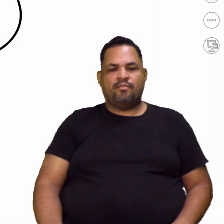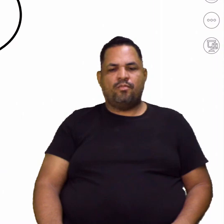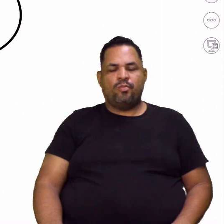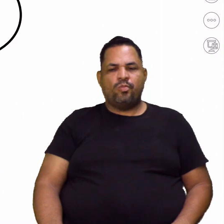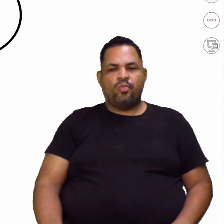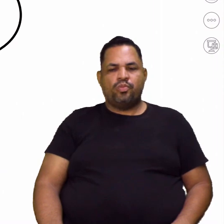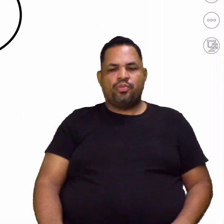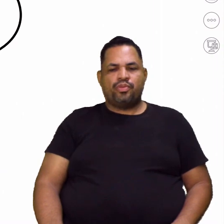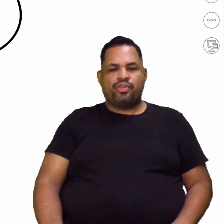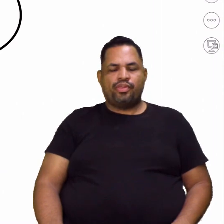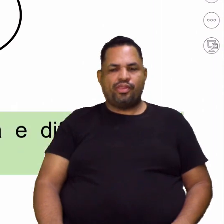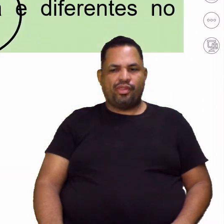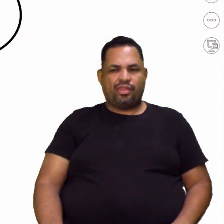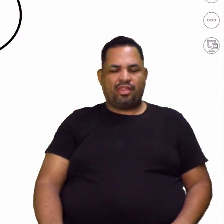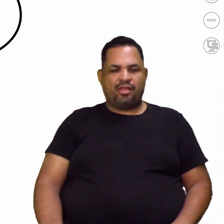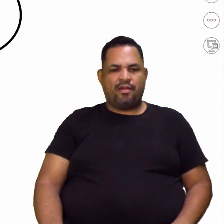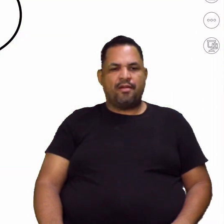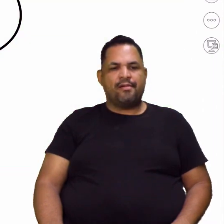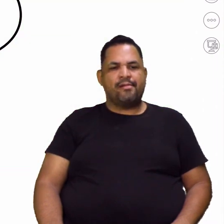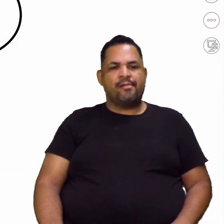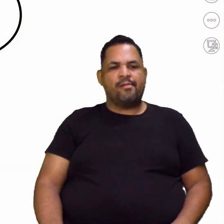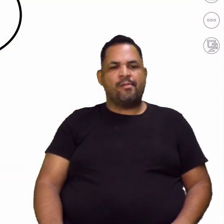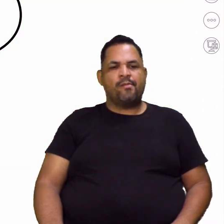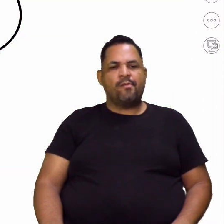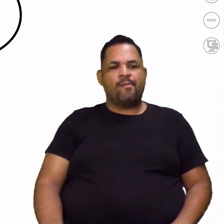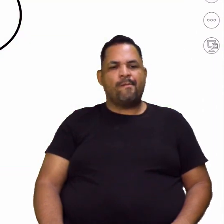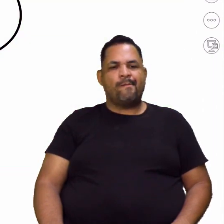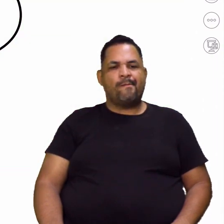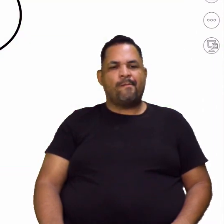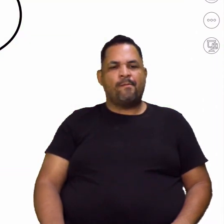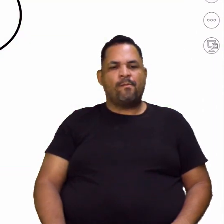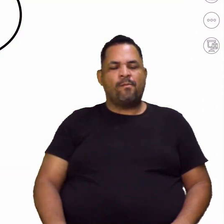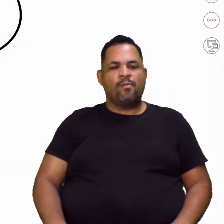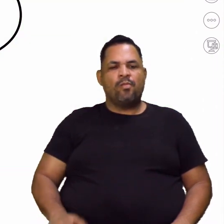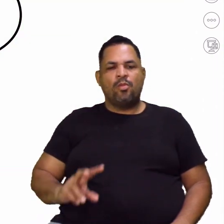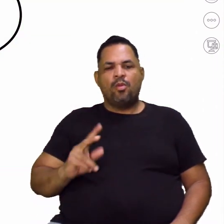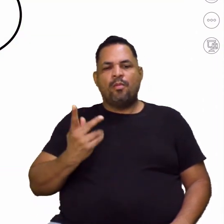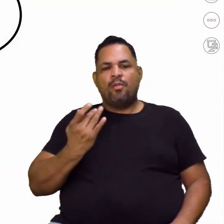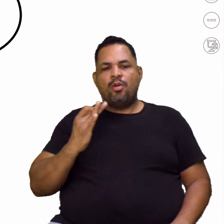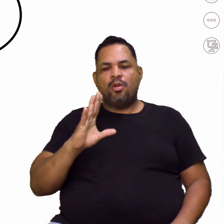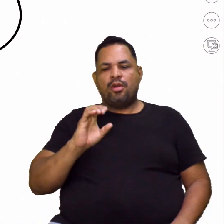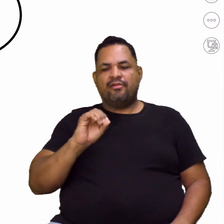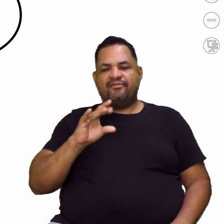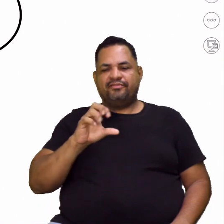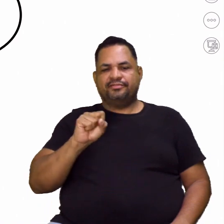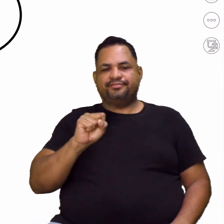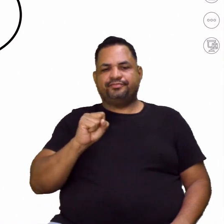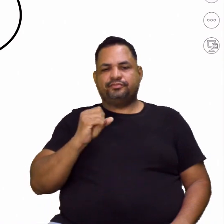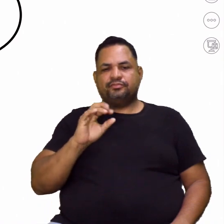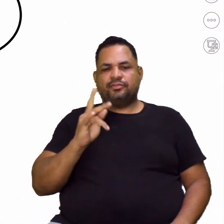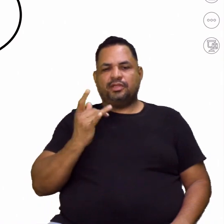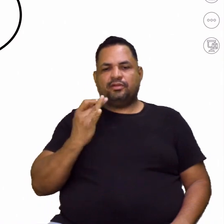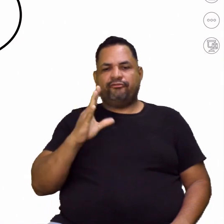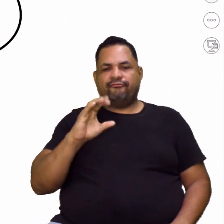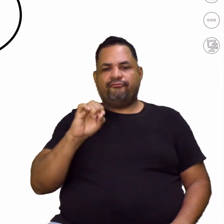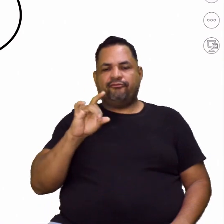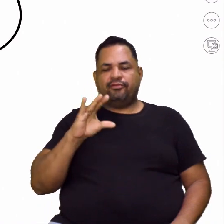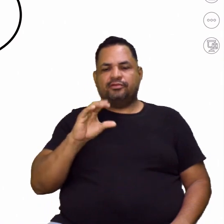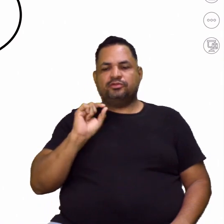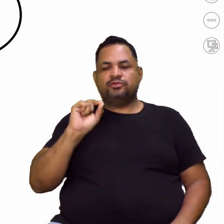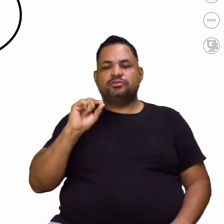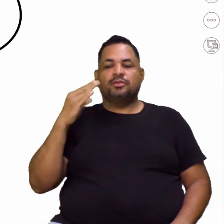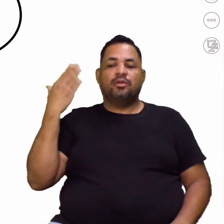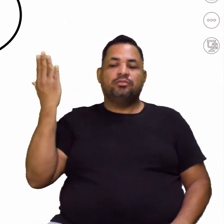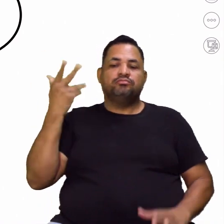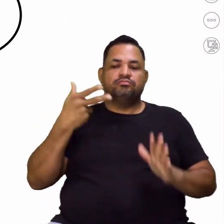Tome nota aqui, amadinhos. Ó, homógrafos heterofônicos. Olha só, o que isso quer